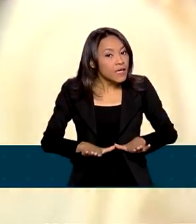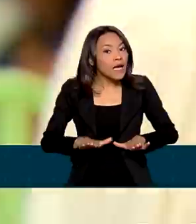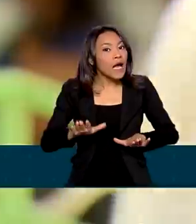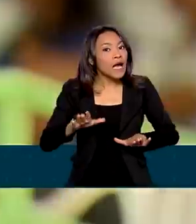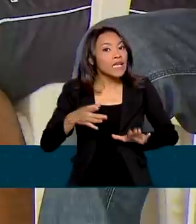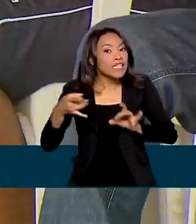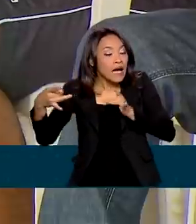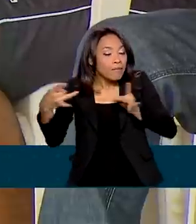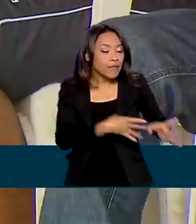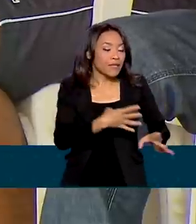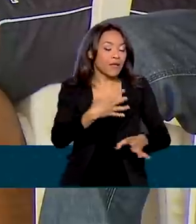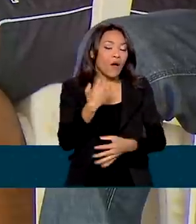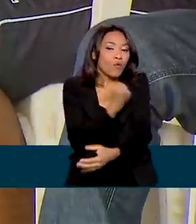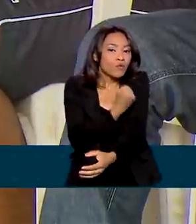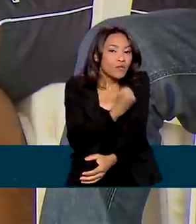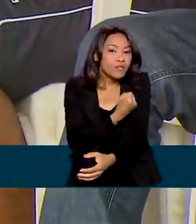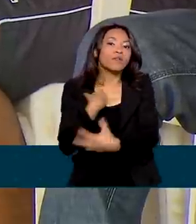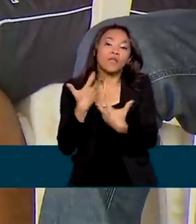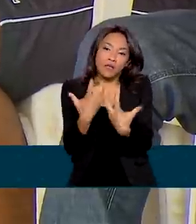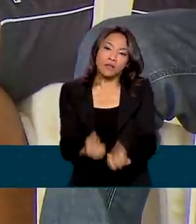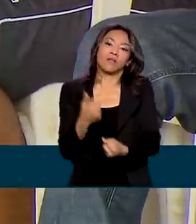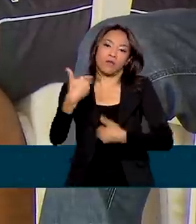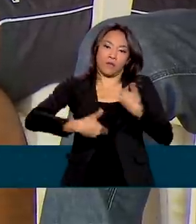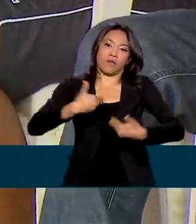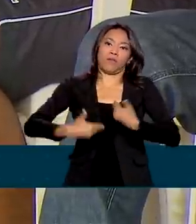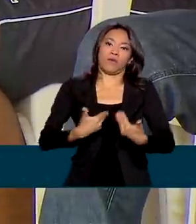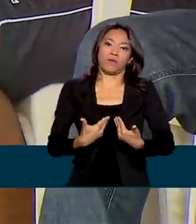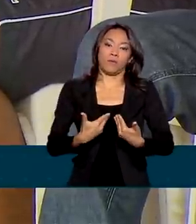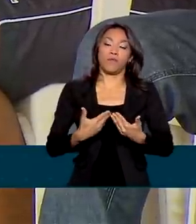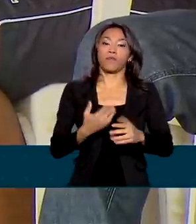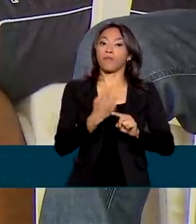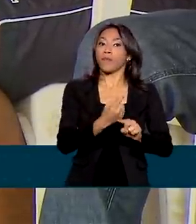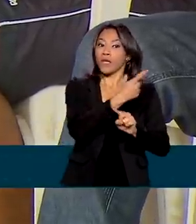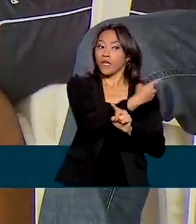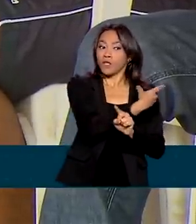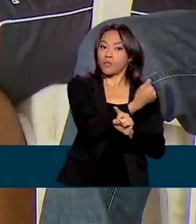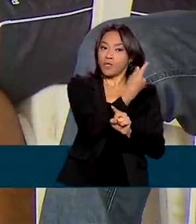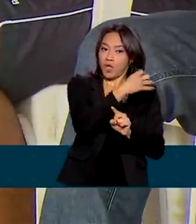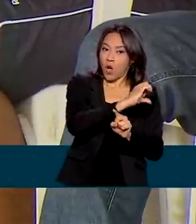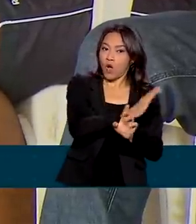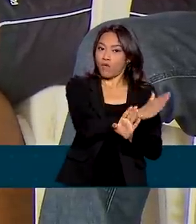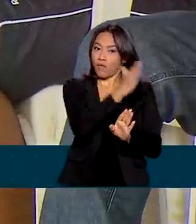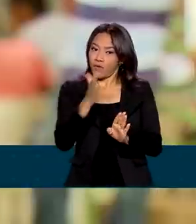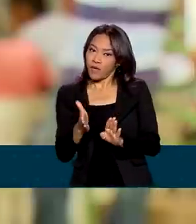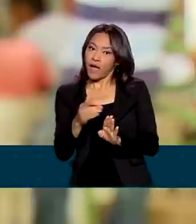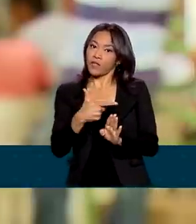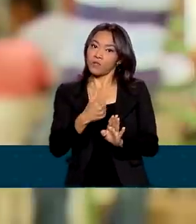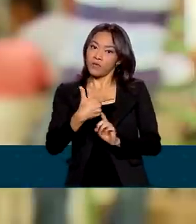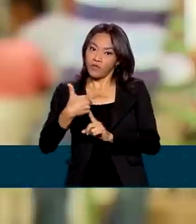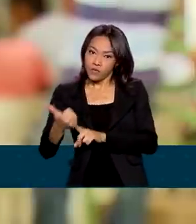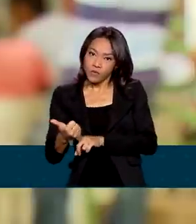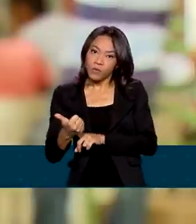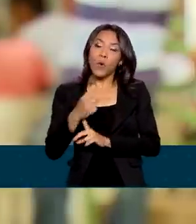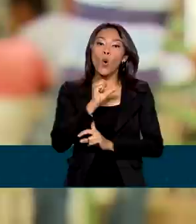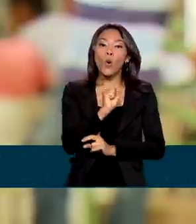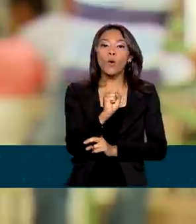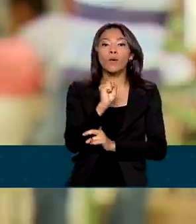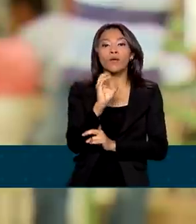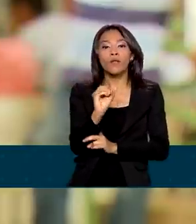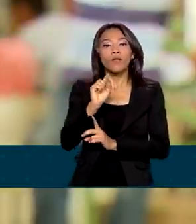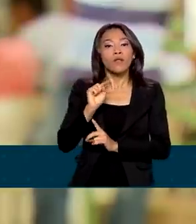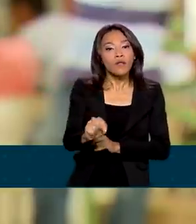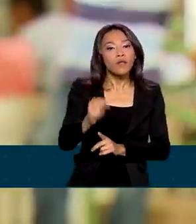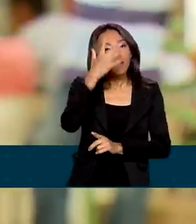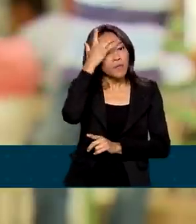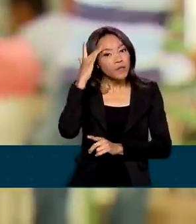vício em drogas e aceitar o tratamento. De 2019 a 2021, 80 mil pessoas